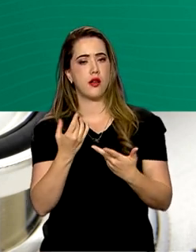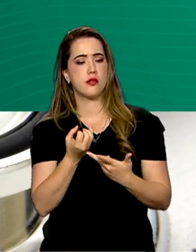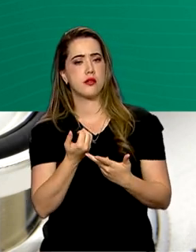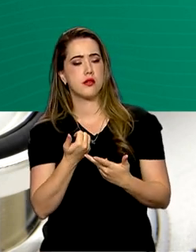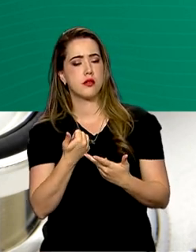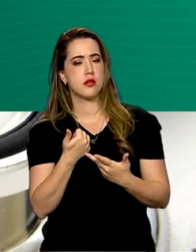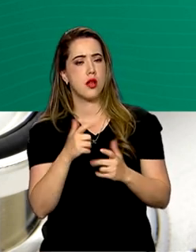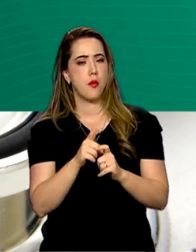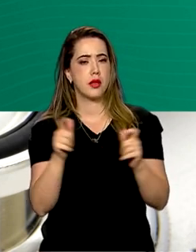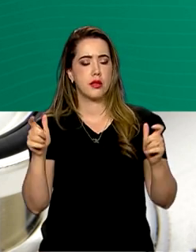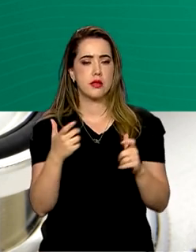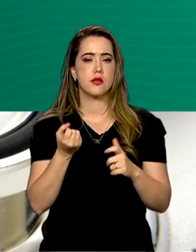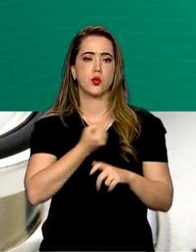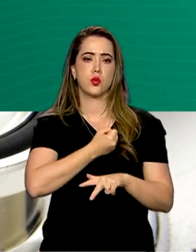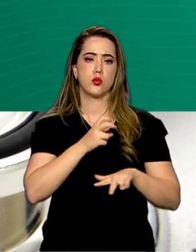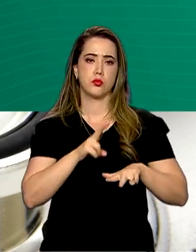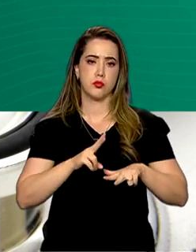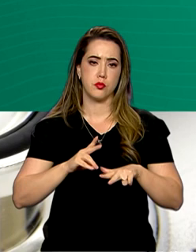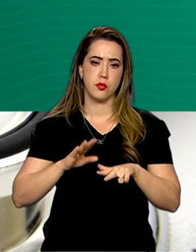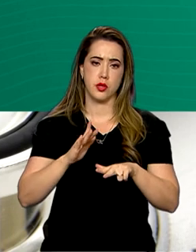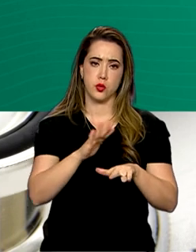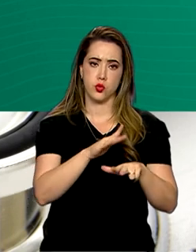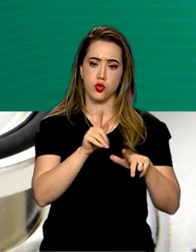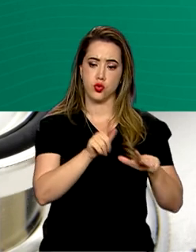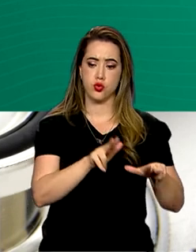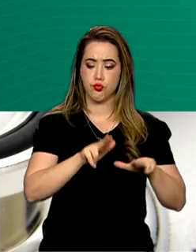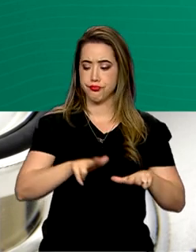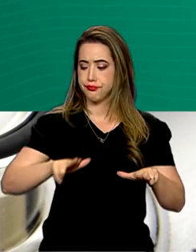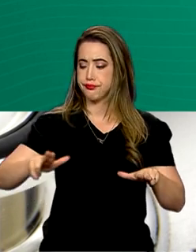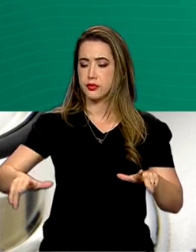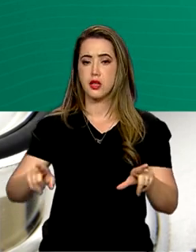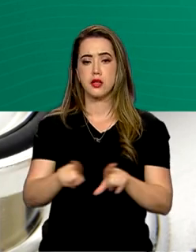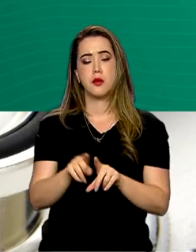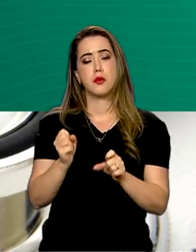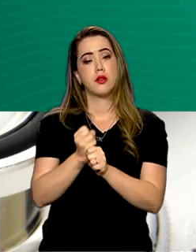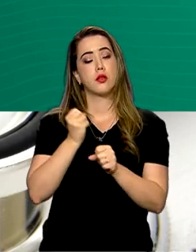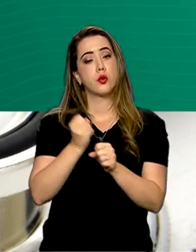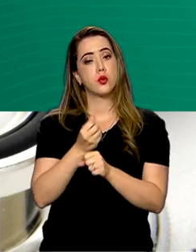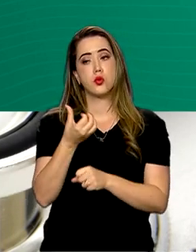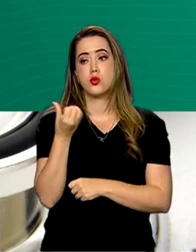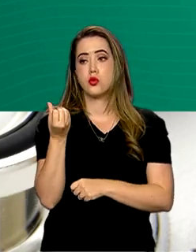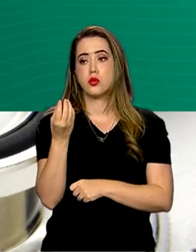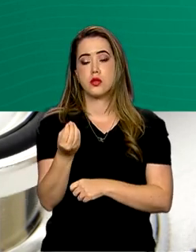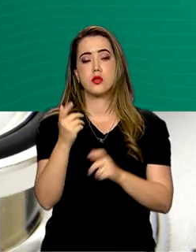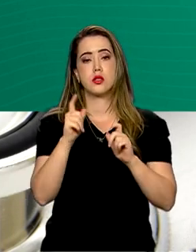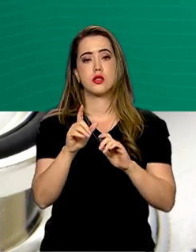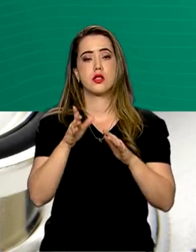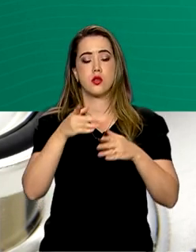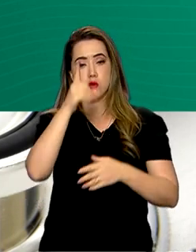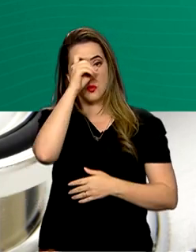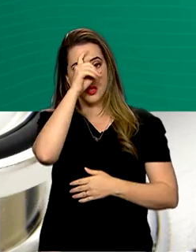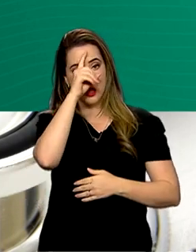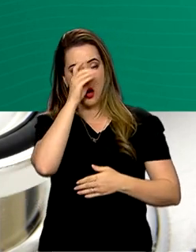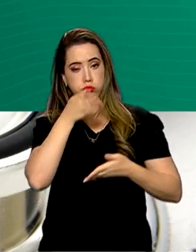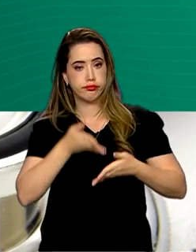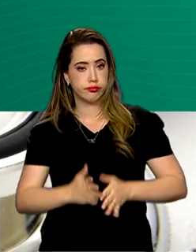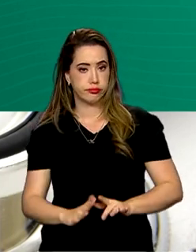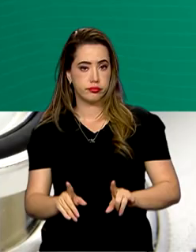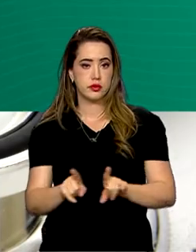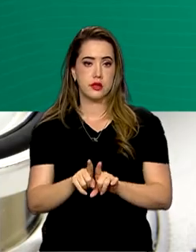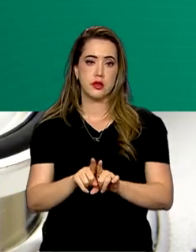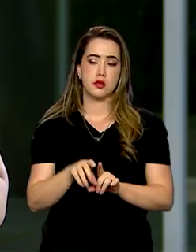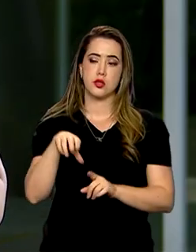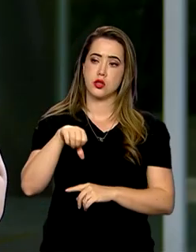hospitais estaduais e 2 federais e a construção de 60 maternidades e 90 centros de